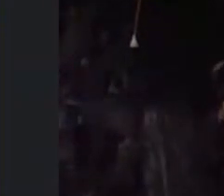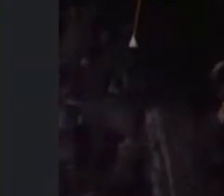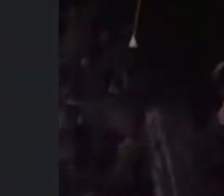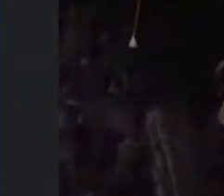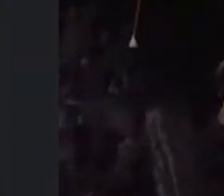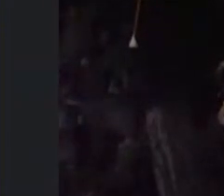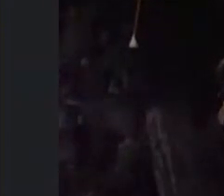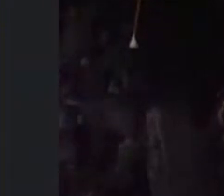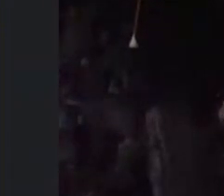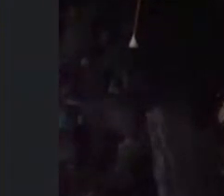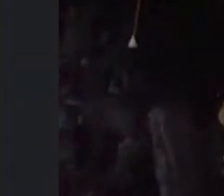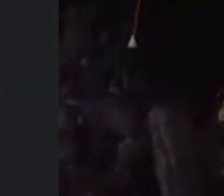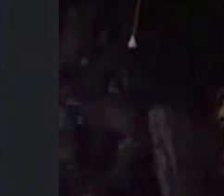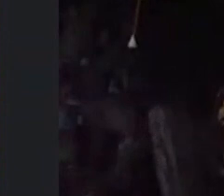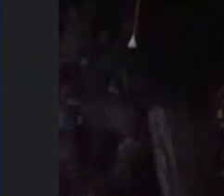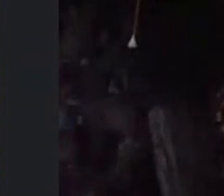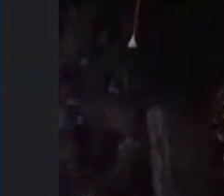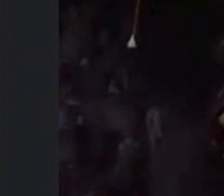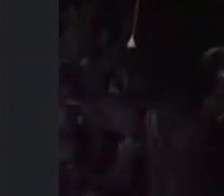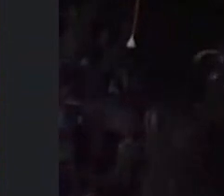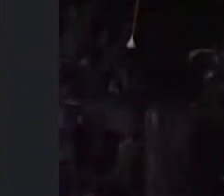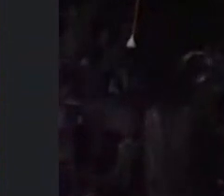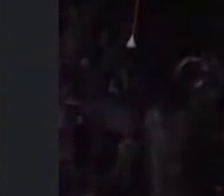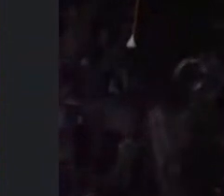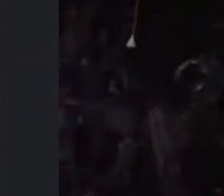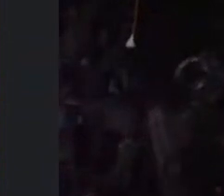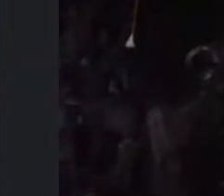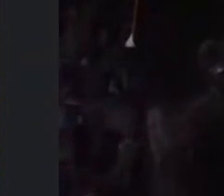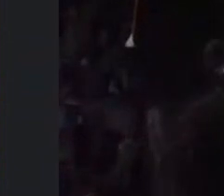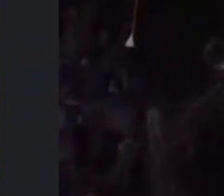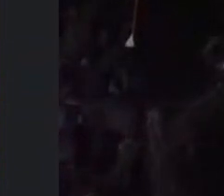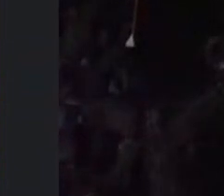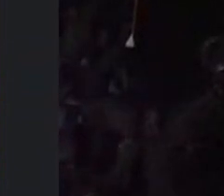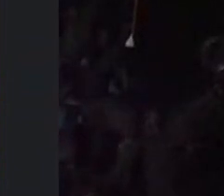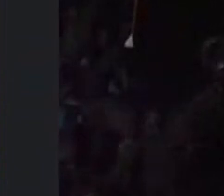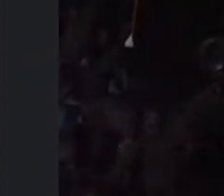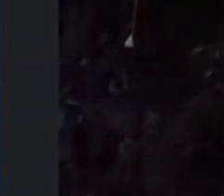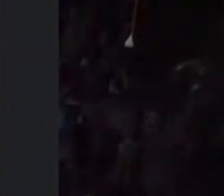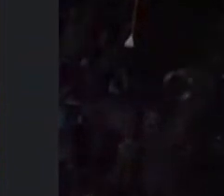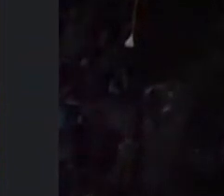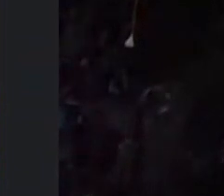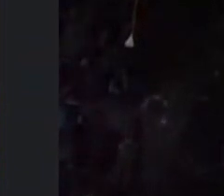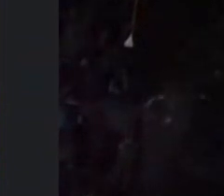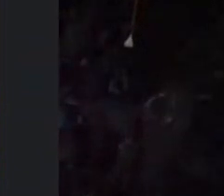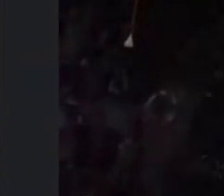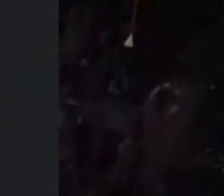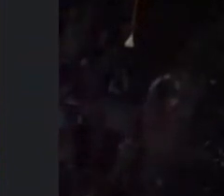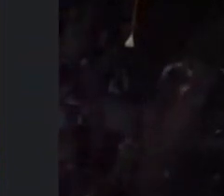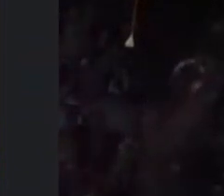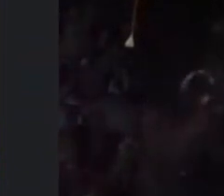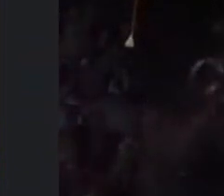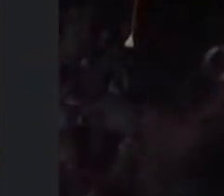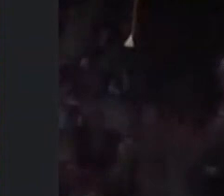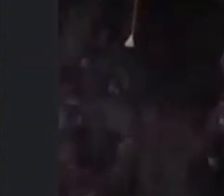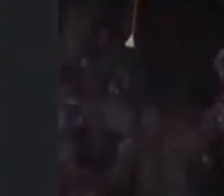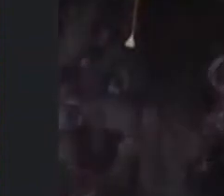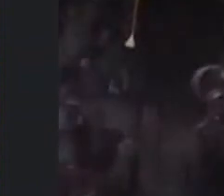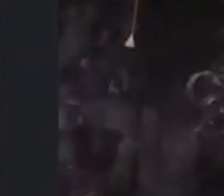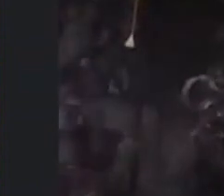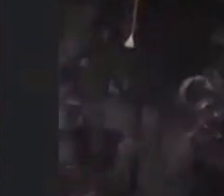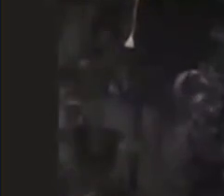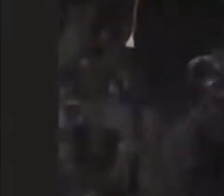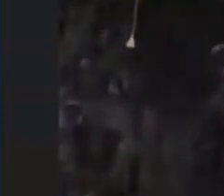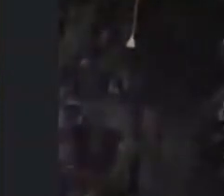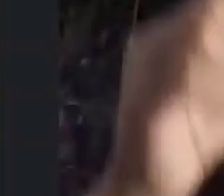esses é que eu quero ver por que que esse caso gerou dúvida 3 disse sim e 2 disse não então tem um